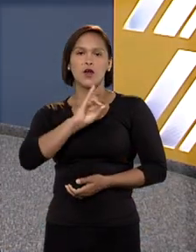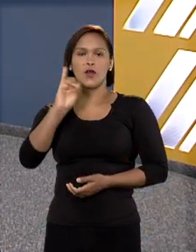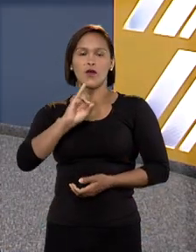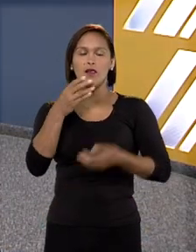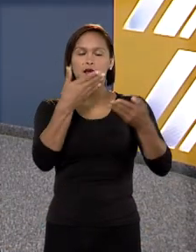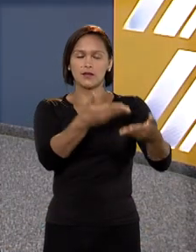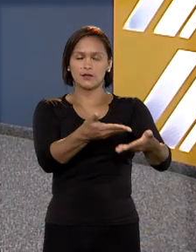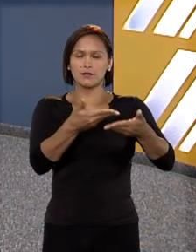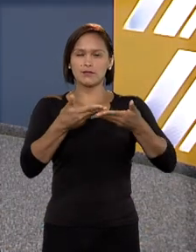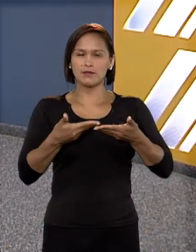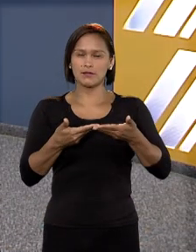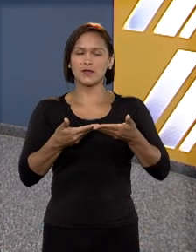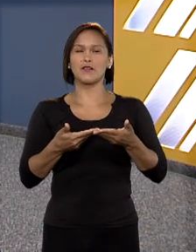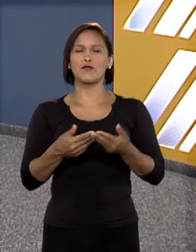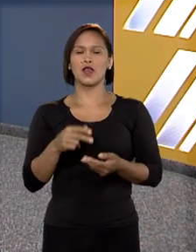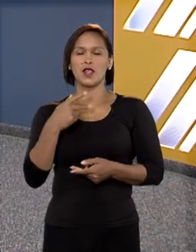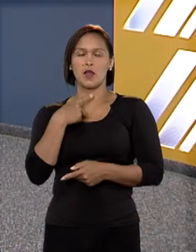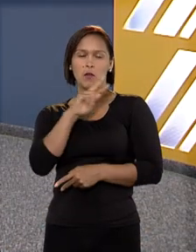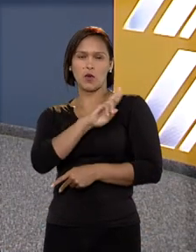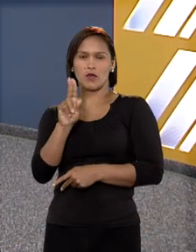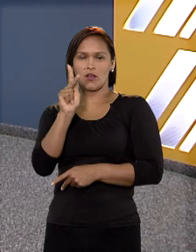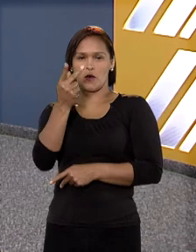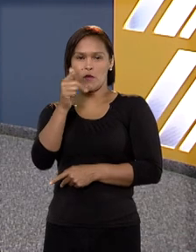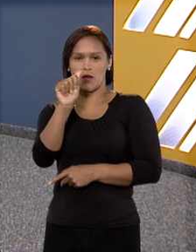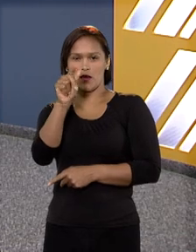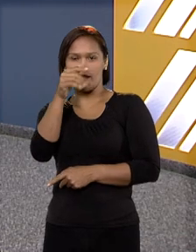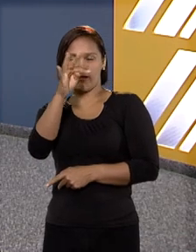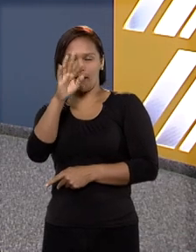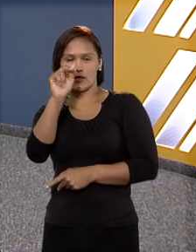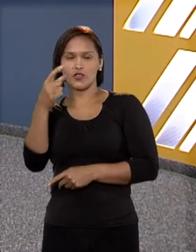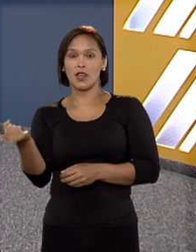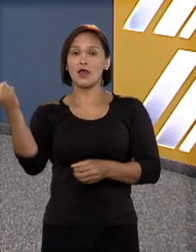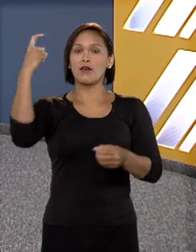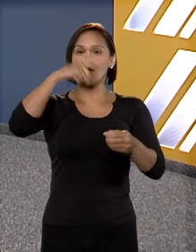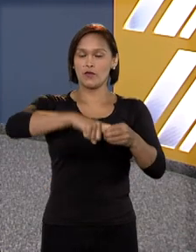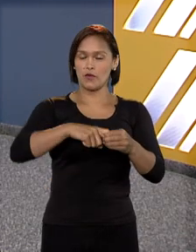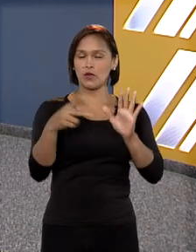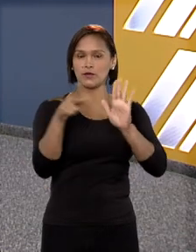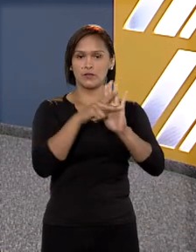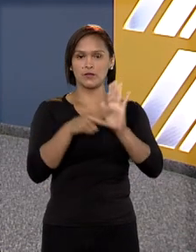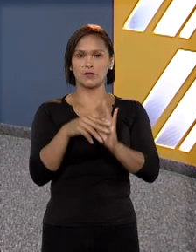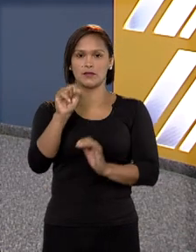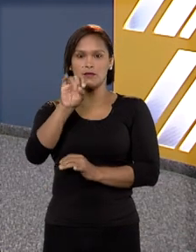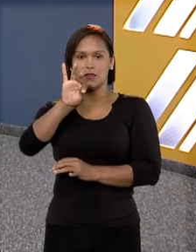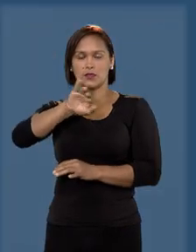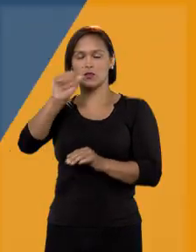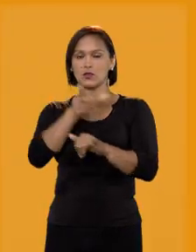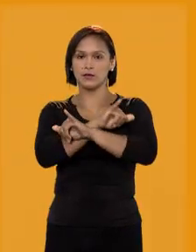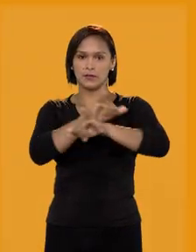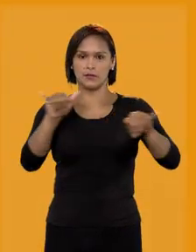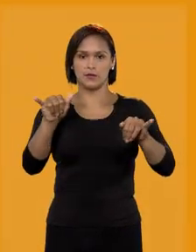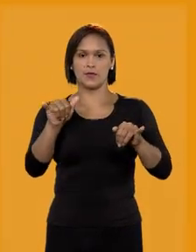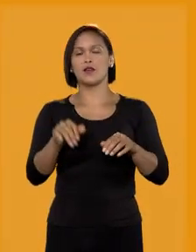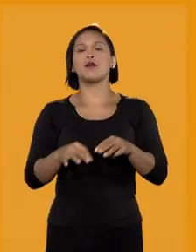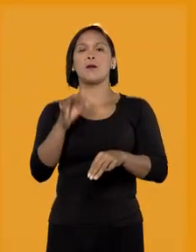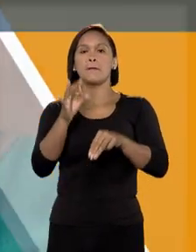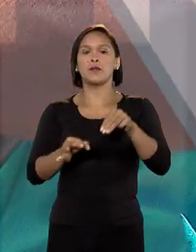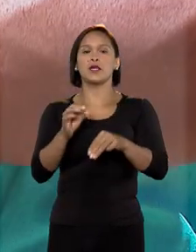Olá, seja muito bem-vindo, eu sou Kátia Gomes e estamos de volta com o programa STJ Notícias.